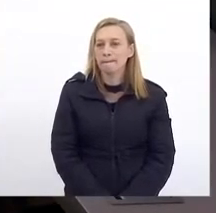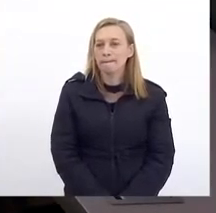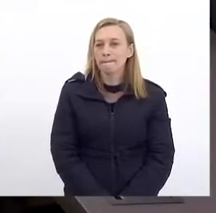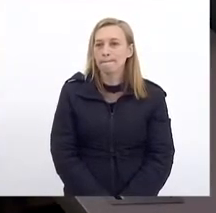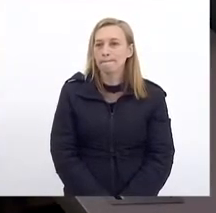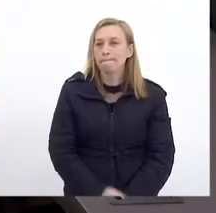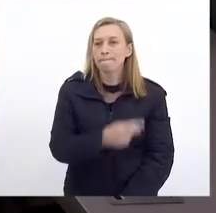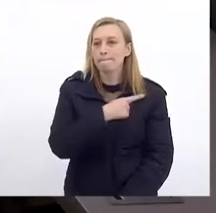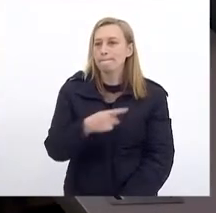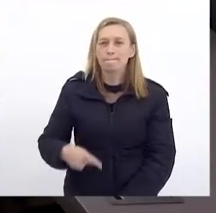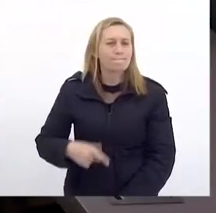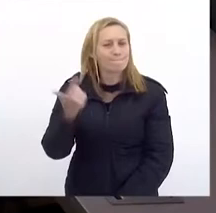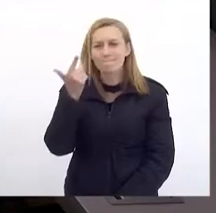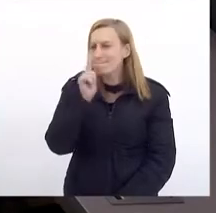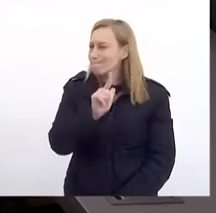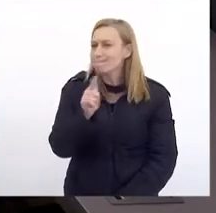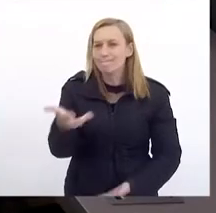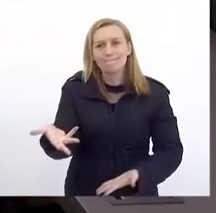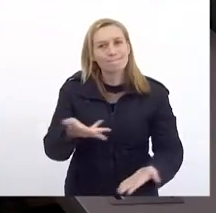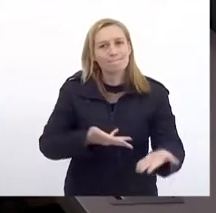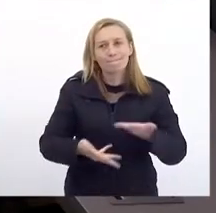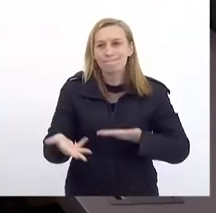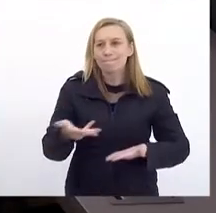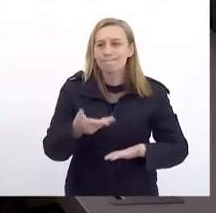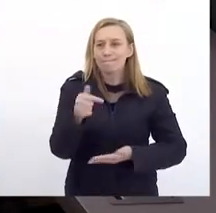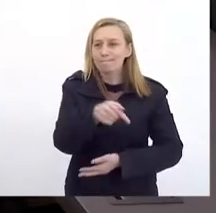Presidente Eu não estou conseguindo compartilhar a tela aqui